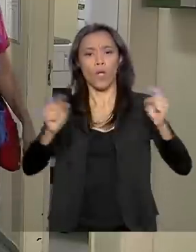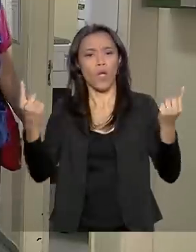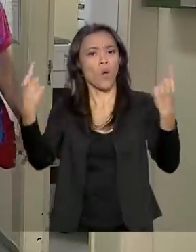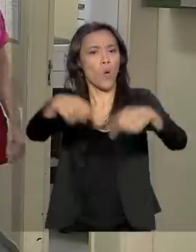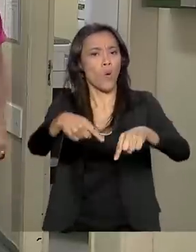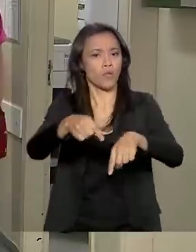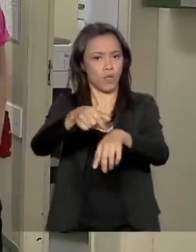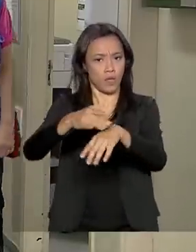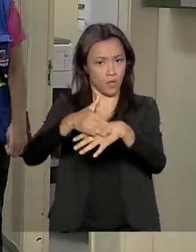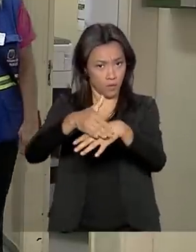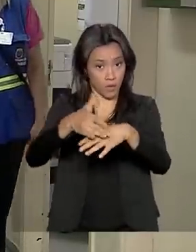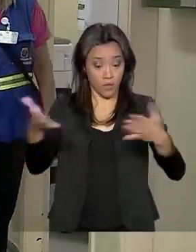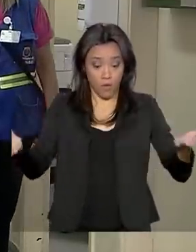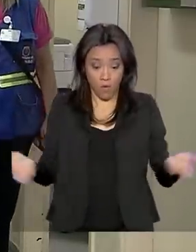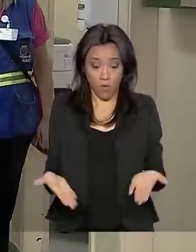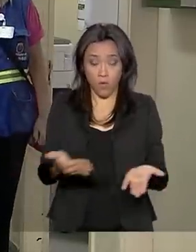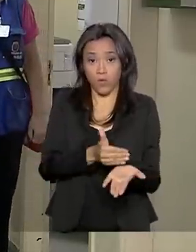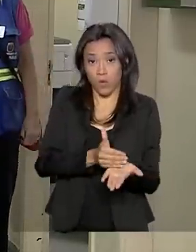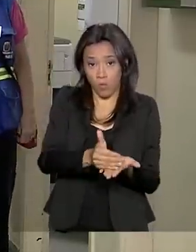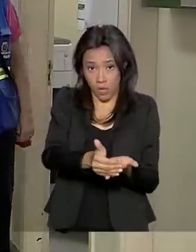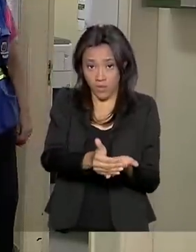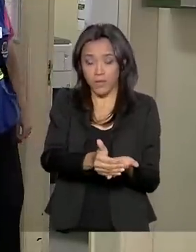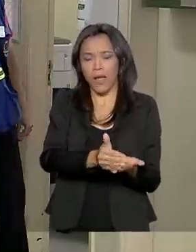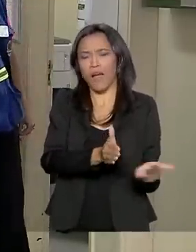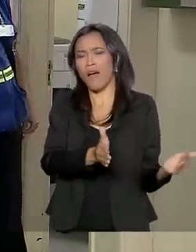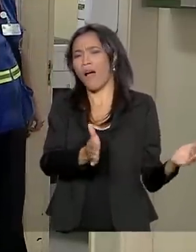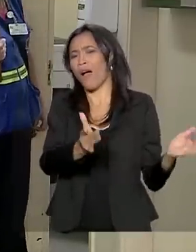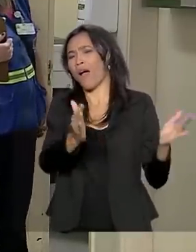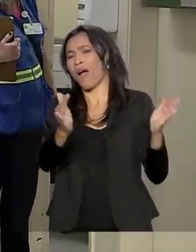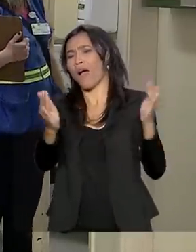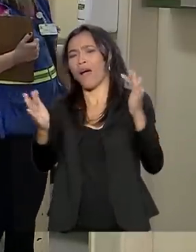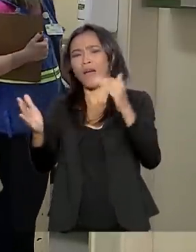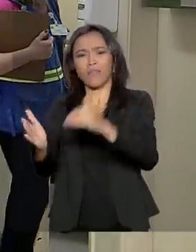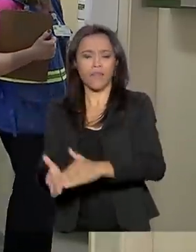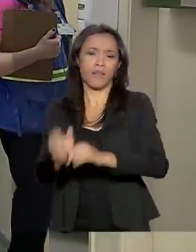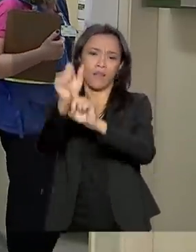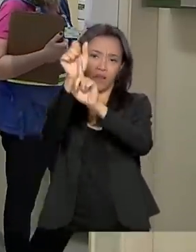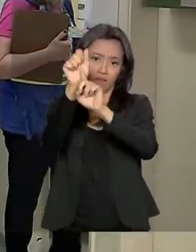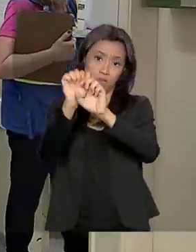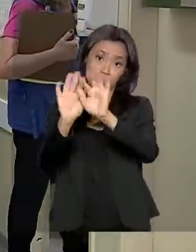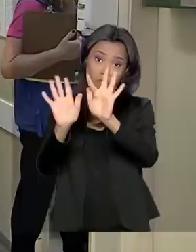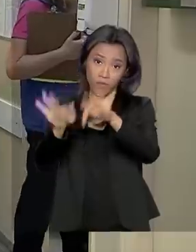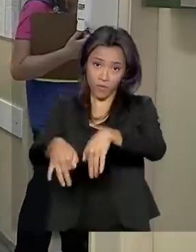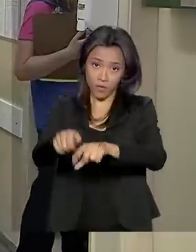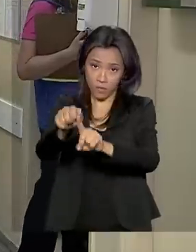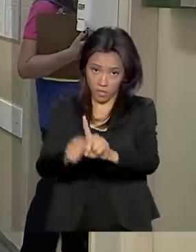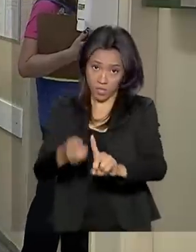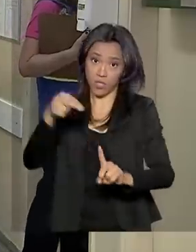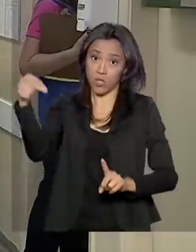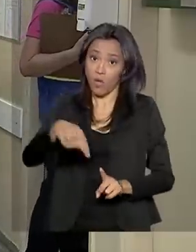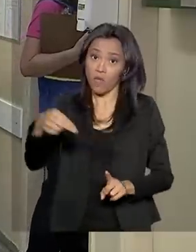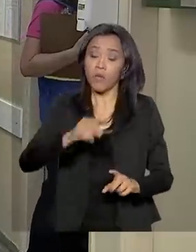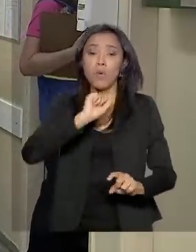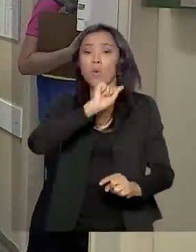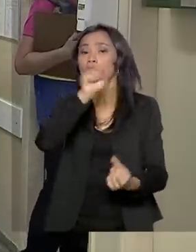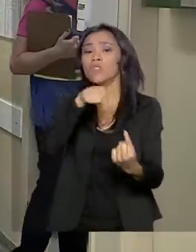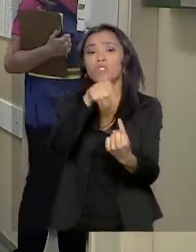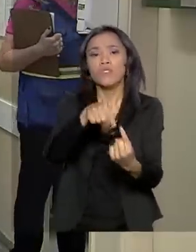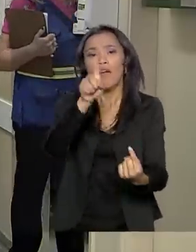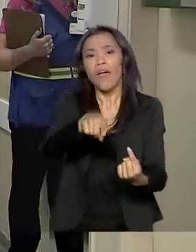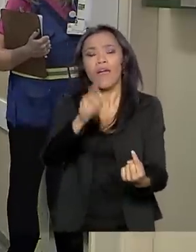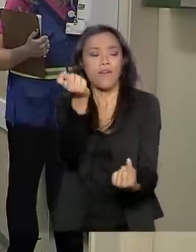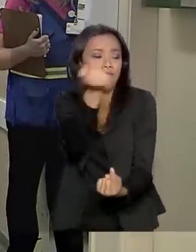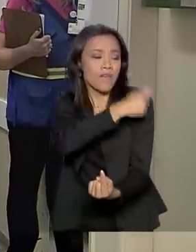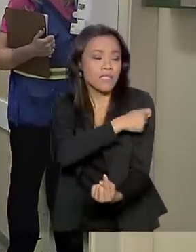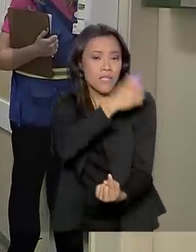que começa hoje e se estende até o final de novembro. O objetivo é imunizar aquelas pessoas que, por algum motivo,